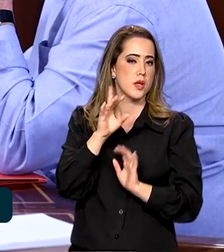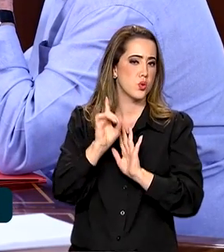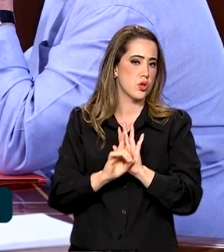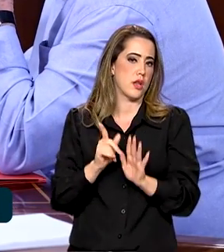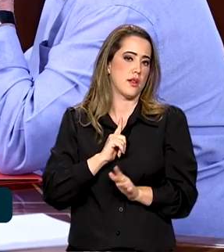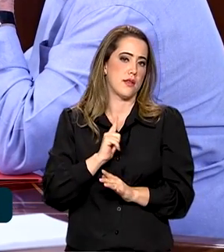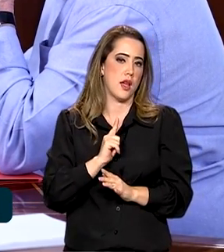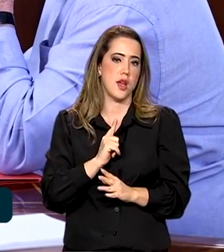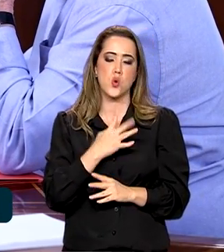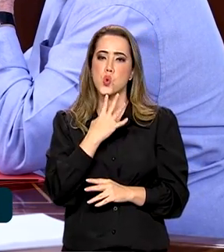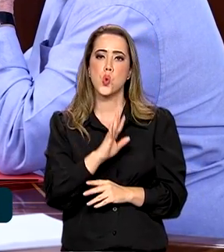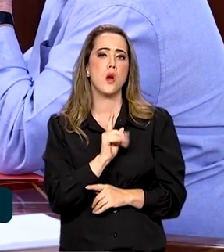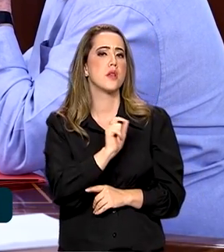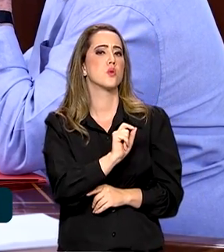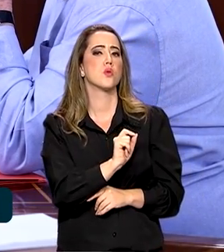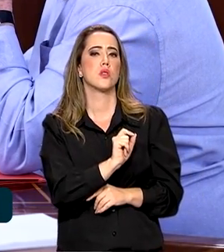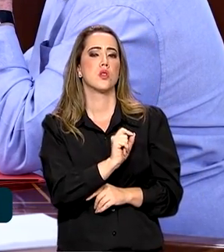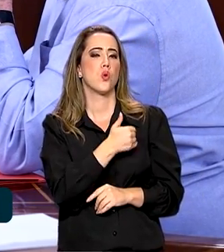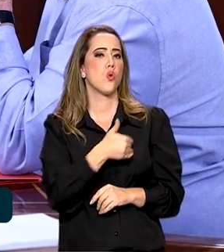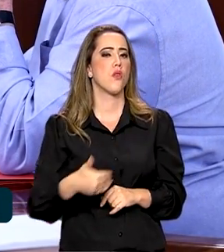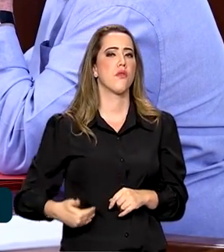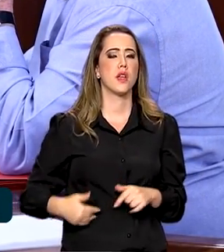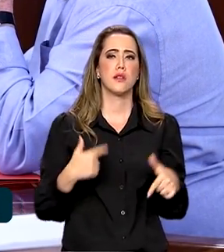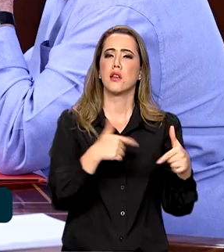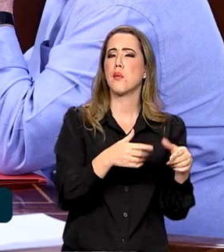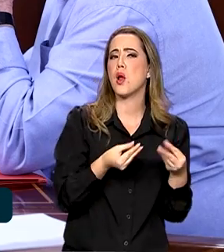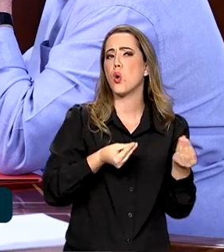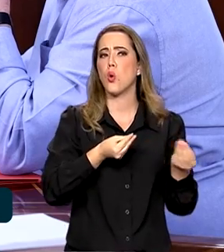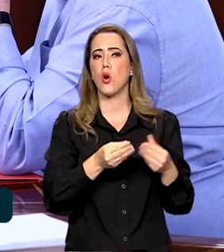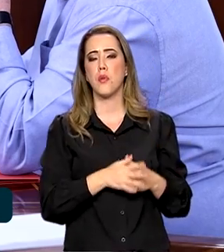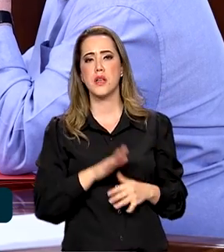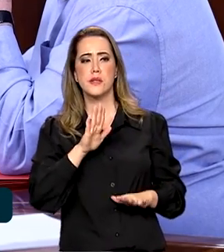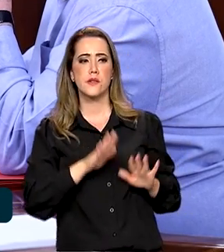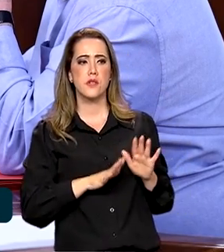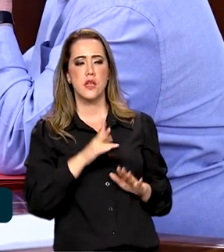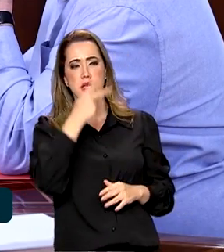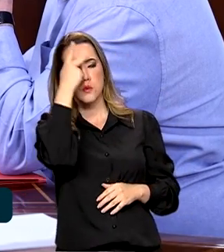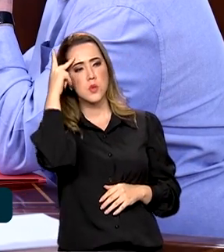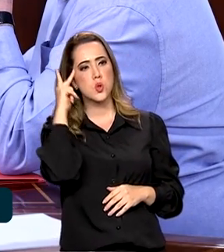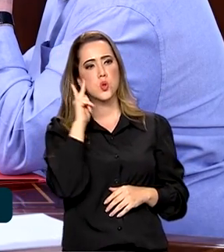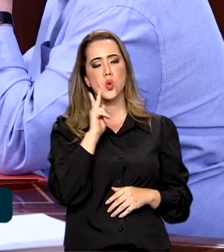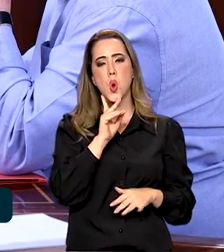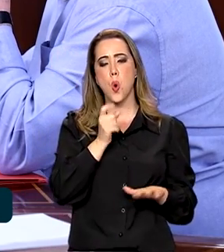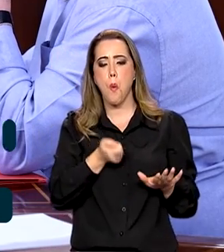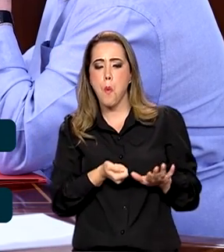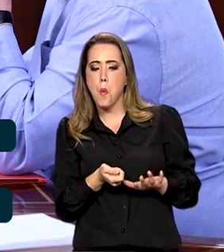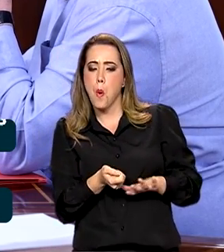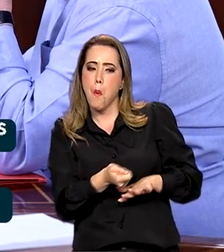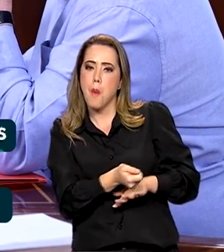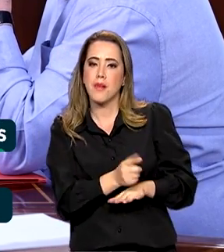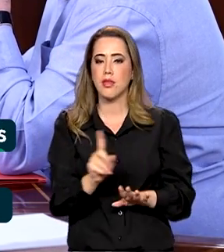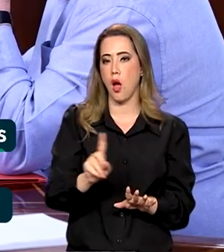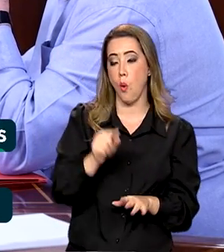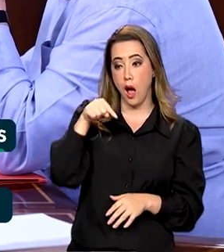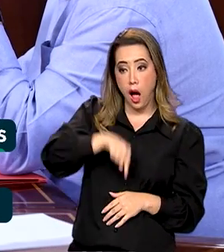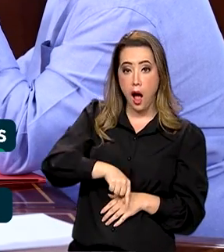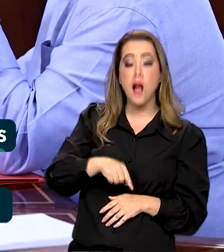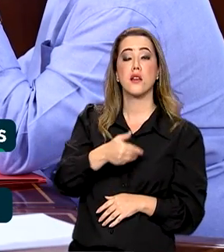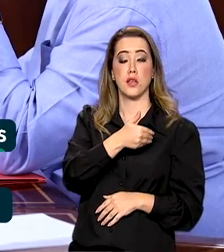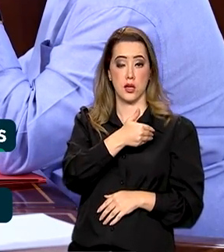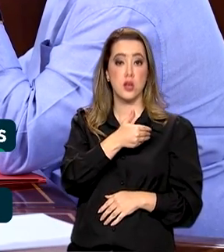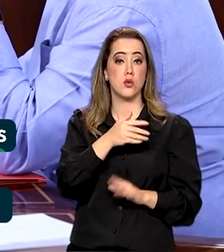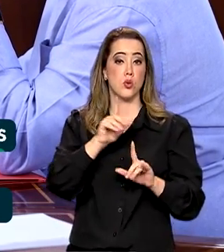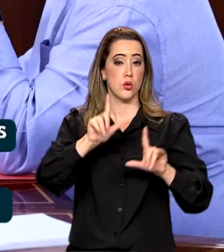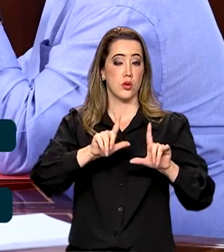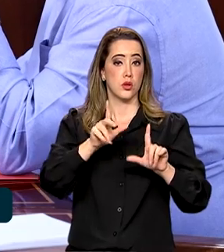está fazendo. E fica também essa especulação, às vezes fake news. Não, aqui não. No Canal GOV é a informação oficial.